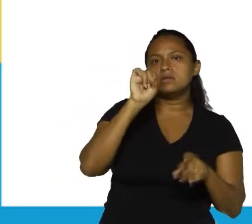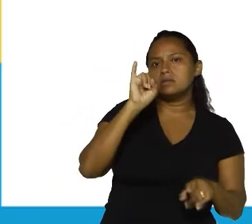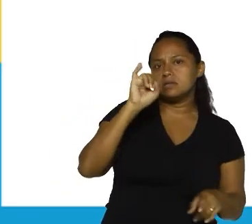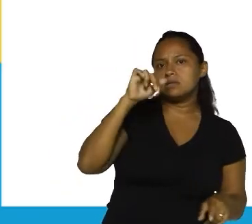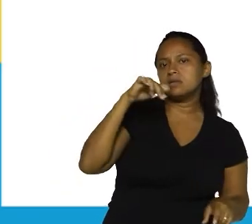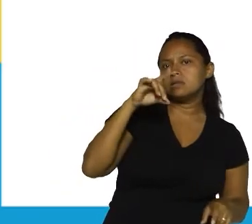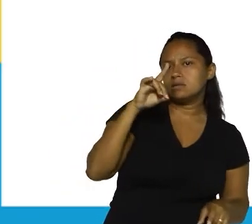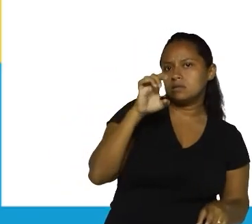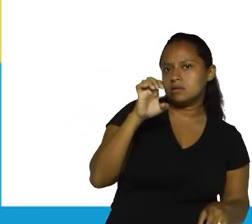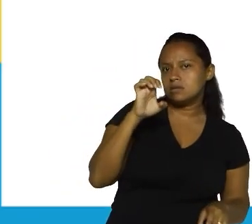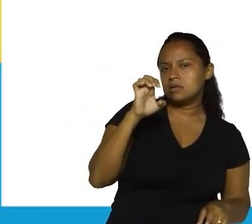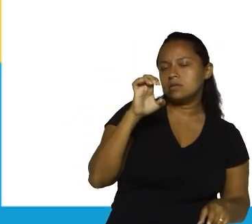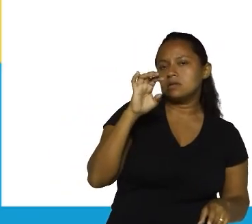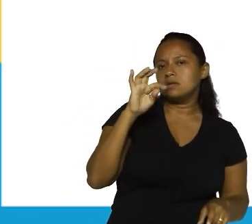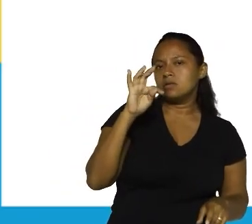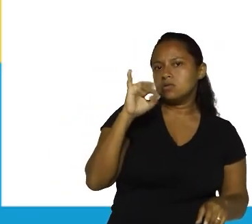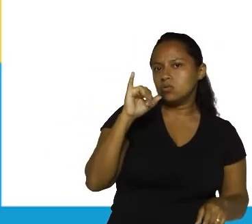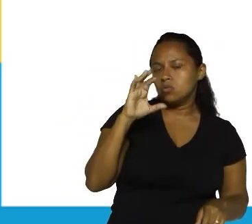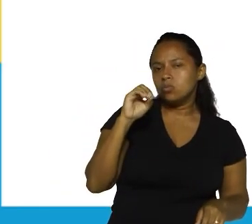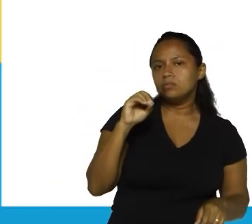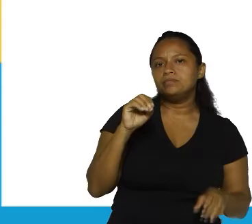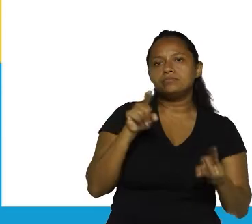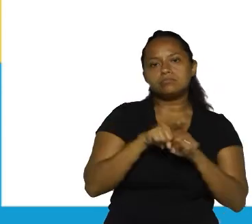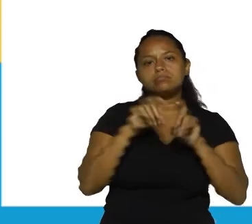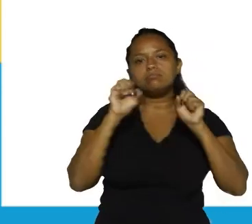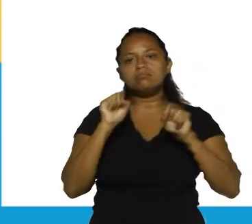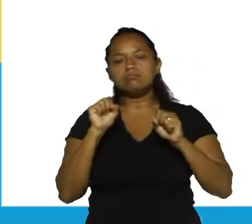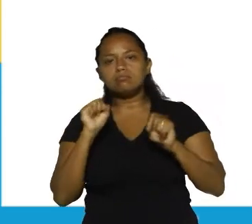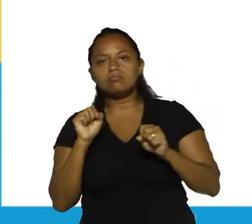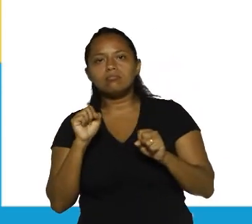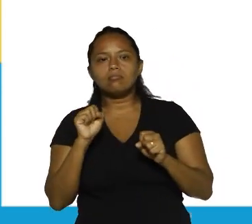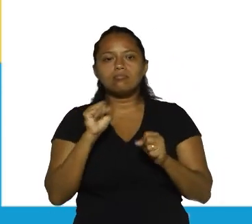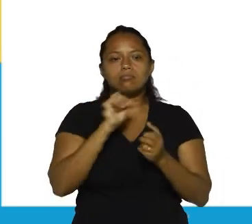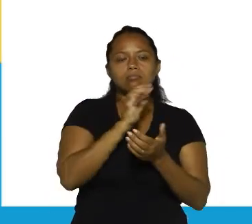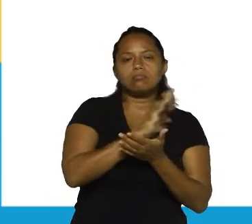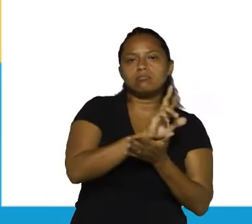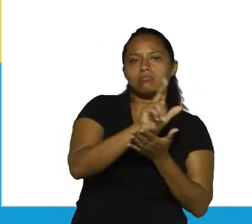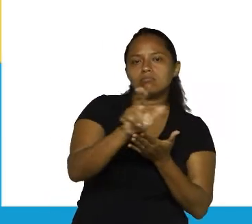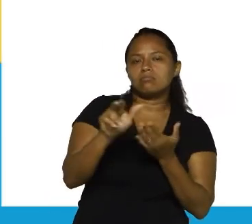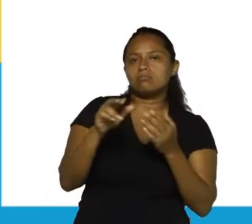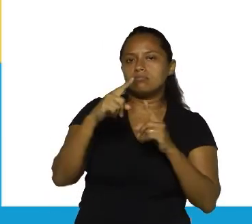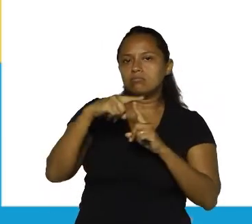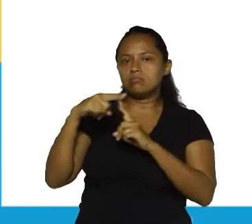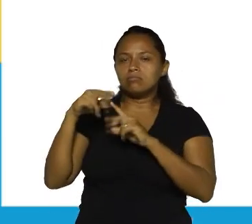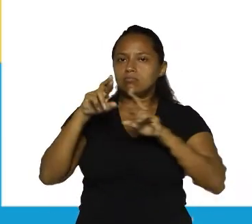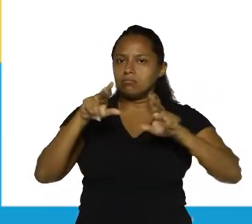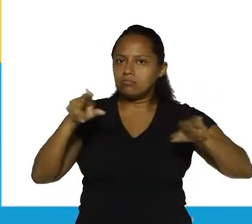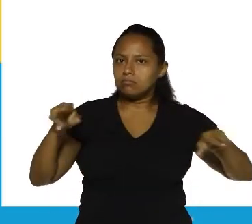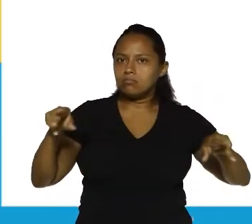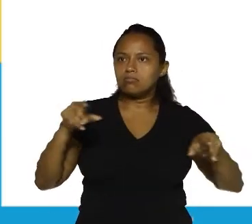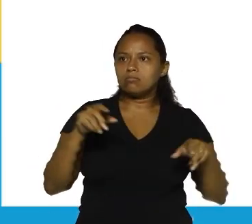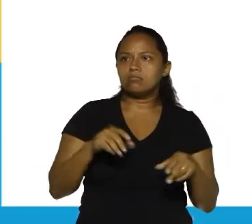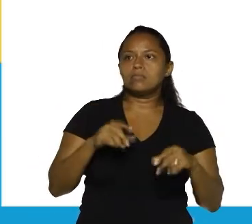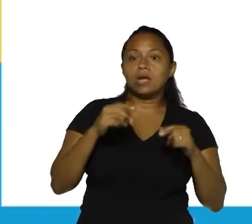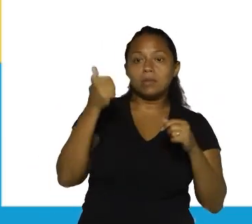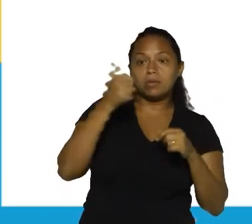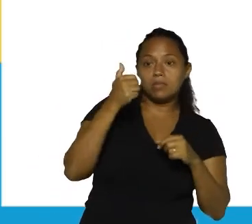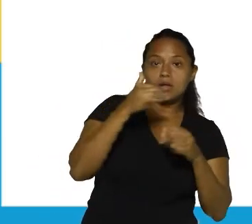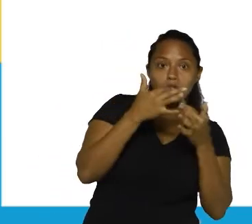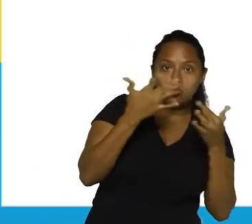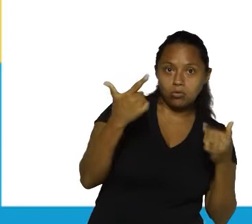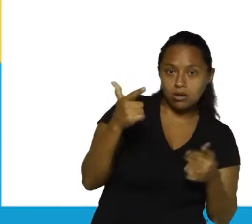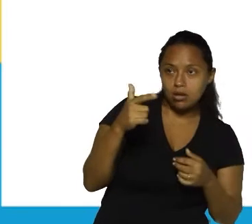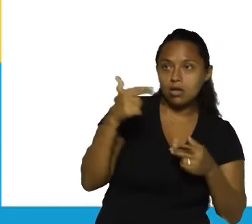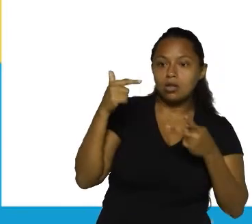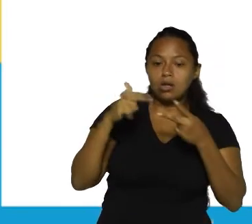E a partir daí, eu posso classificar as orações de modos diferentes. A primeira aqui não tem síndeto, então é a